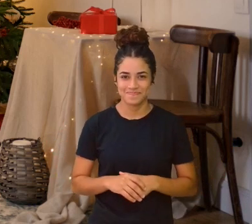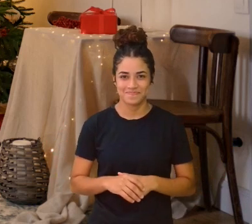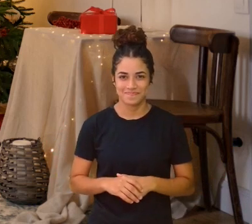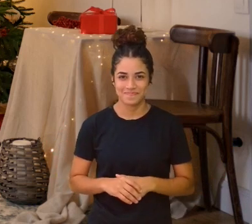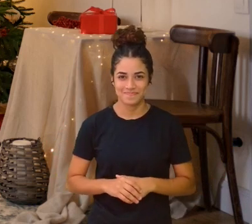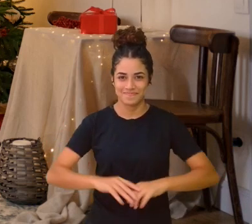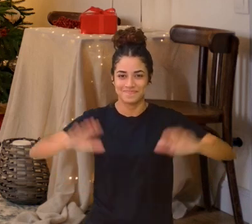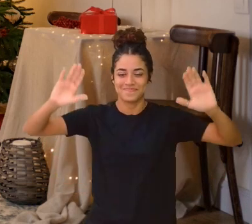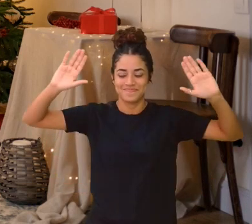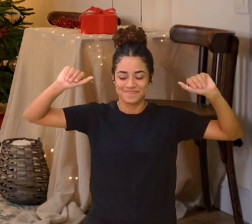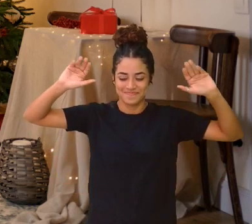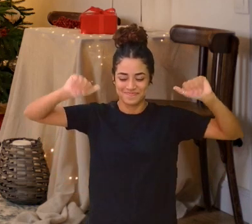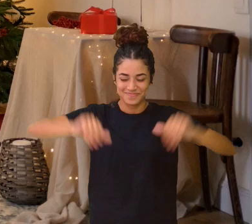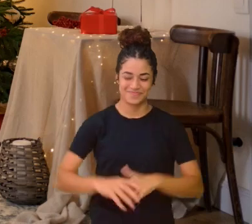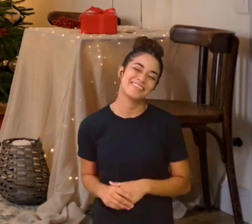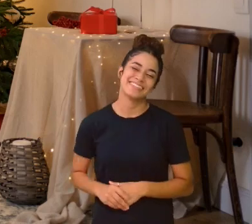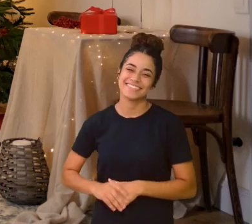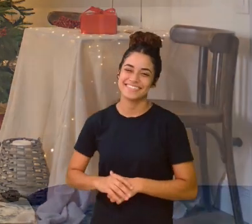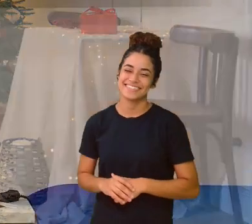Tchau, tchau